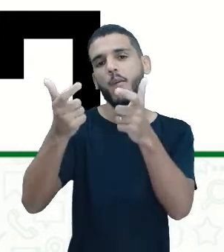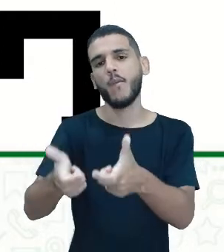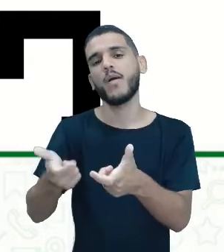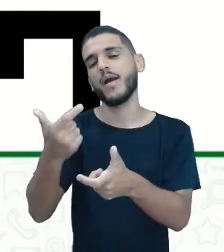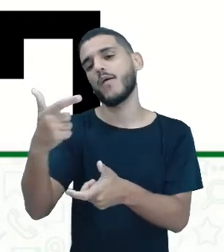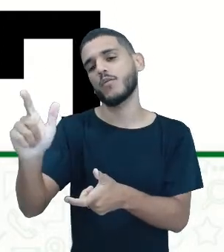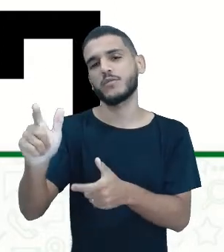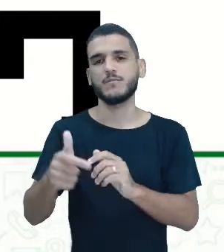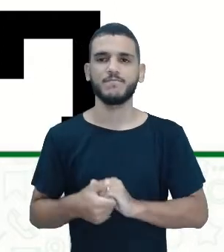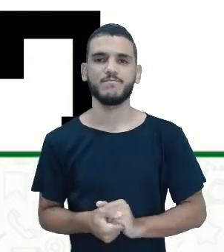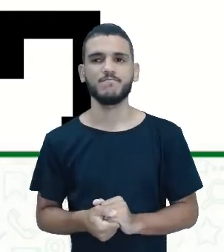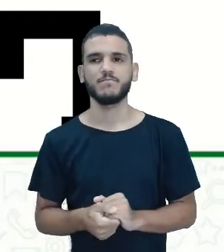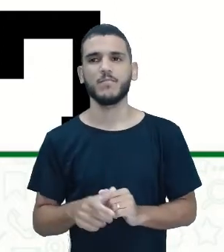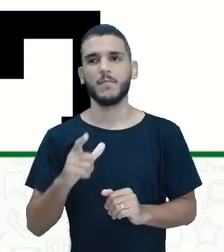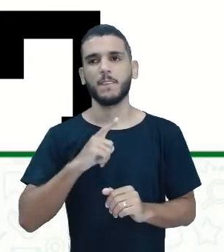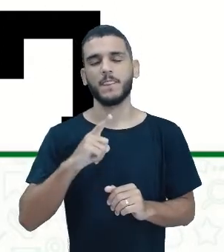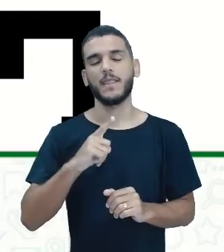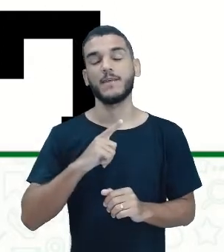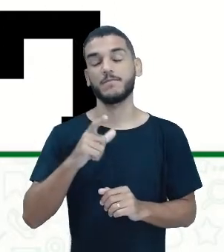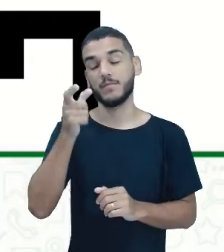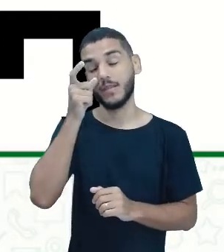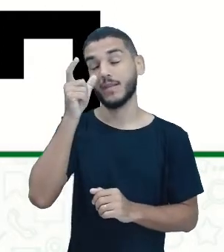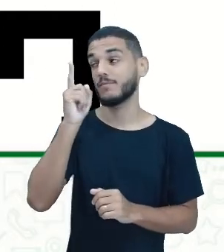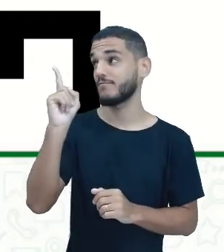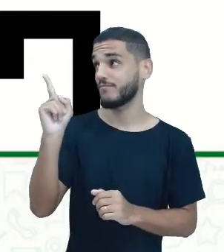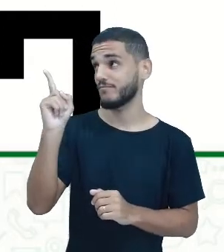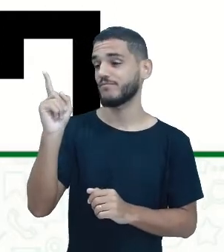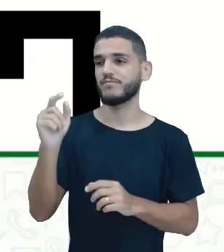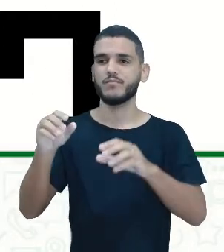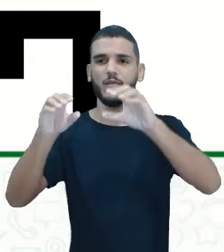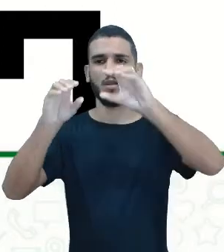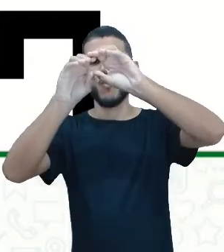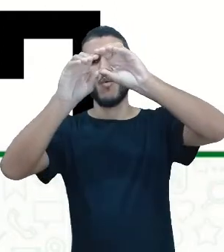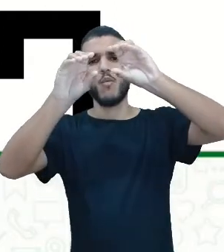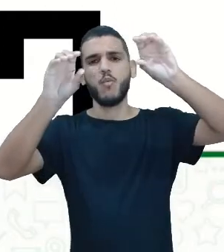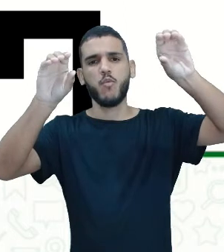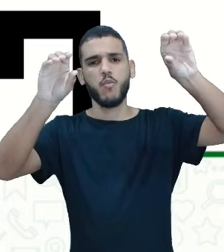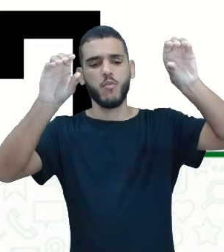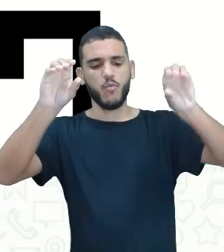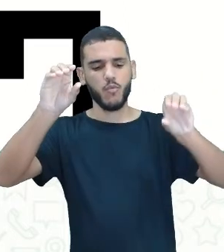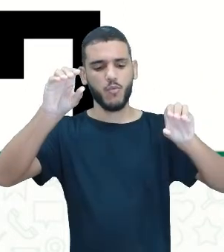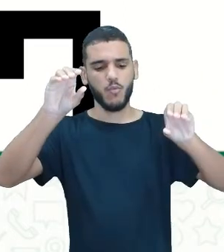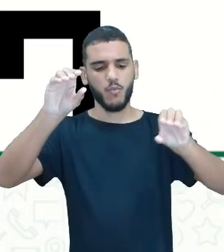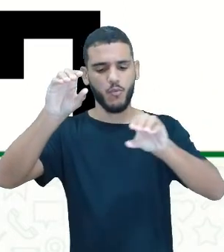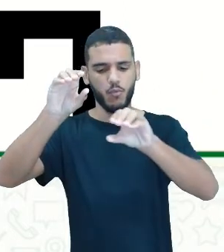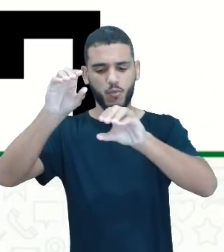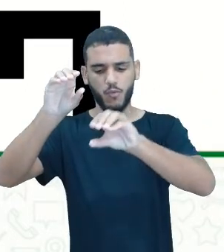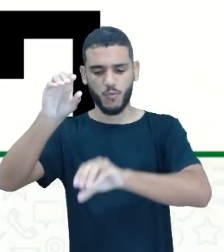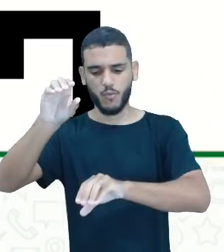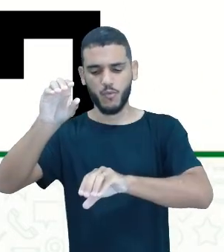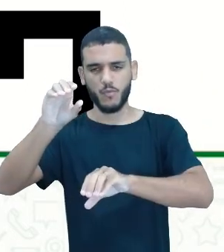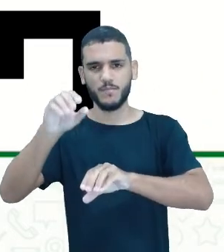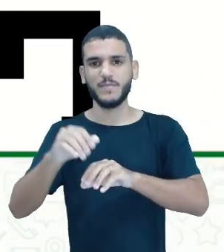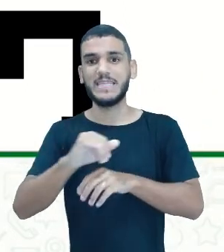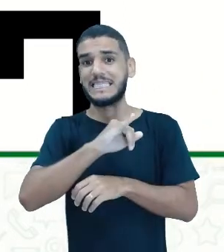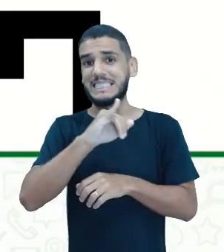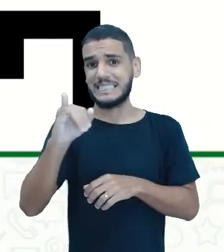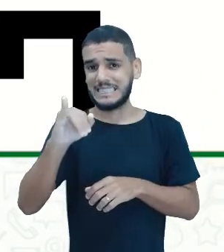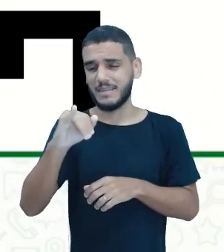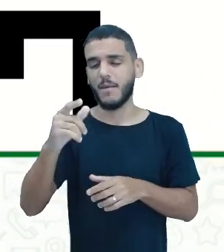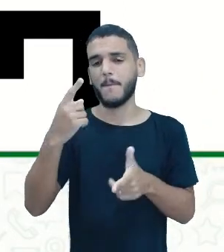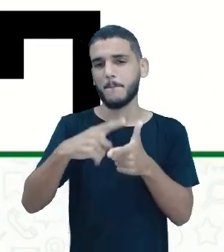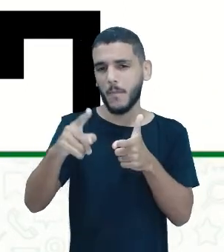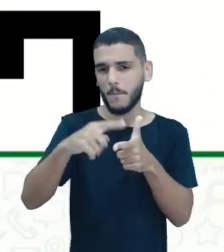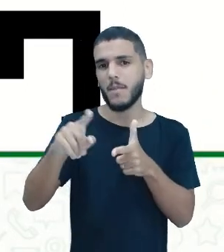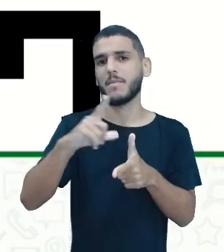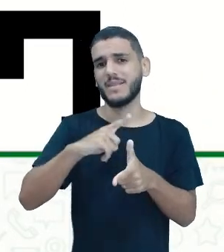esse caninho que está levando a água para a sua casa. Se um desses canos estiver estourado no meio do caminho, né? Muitas vezes a gente vê,